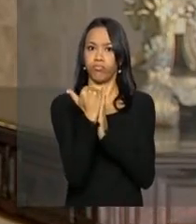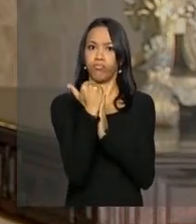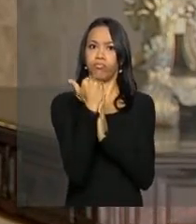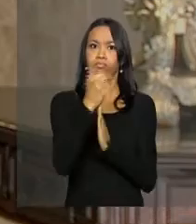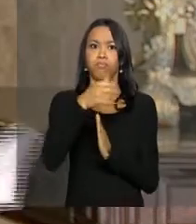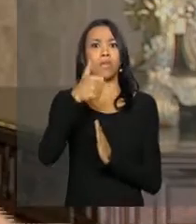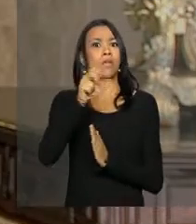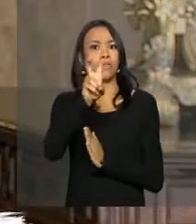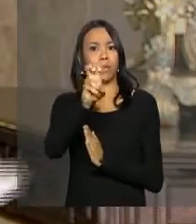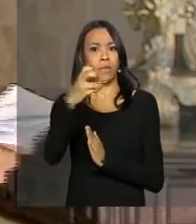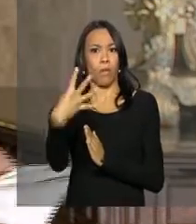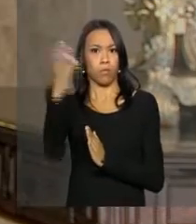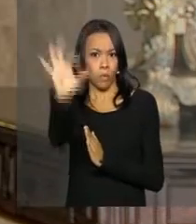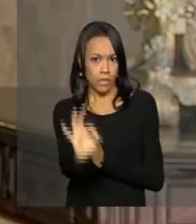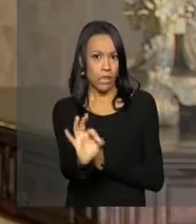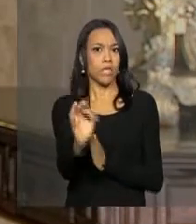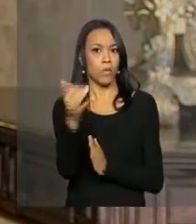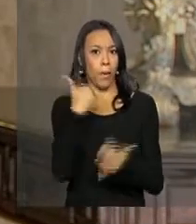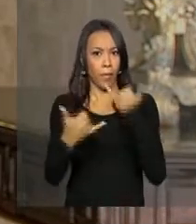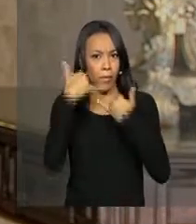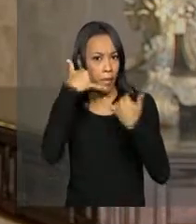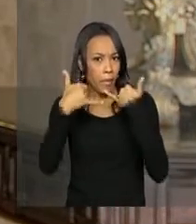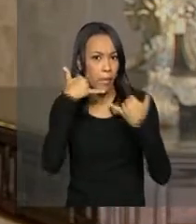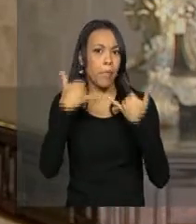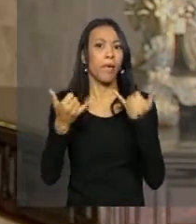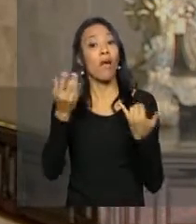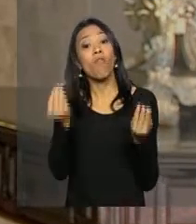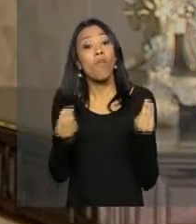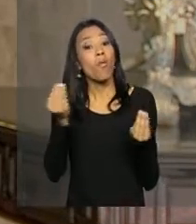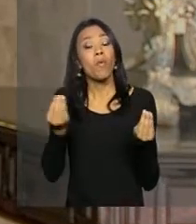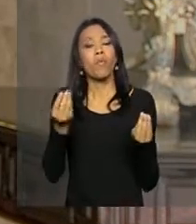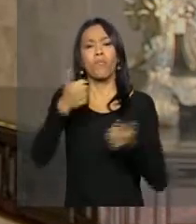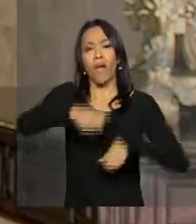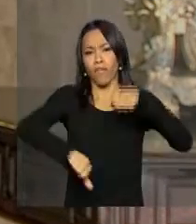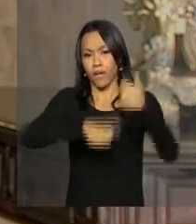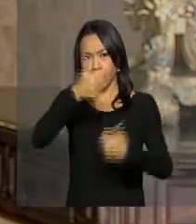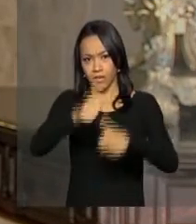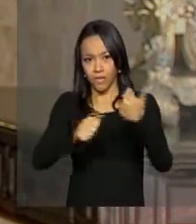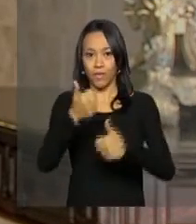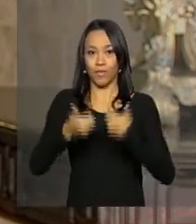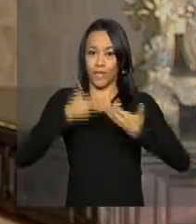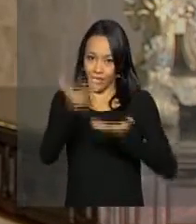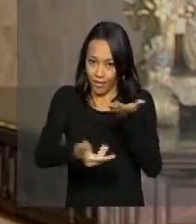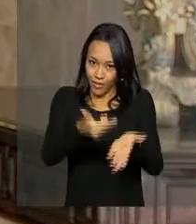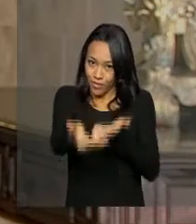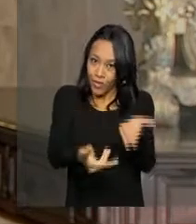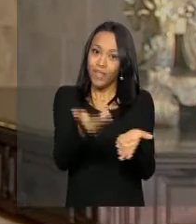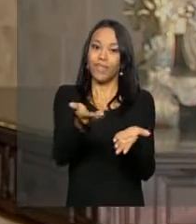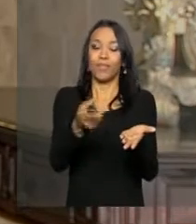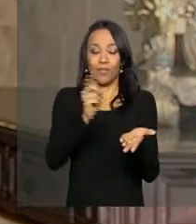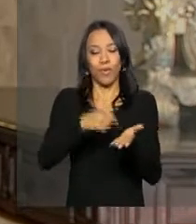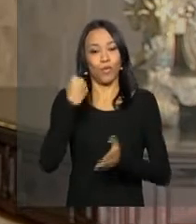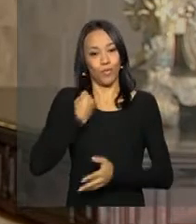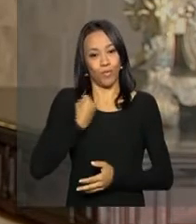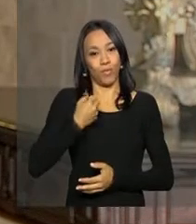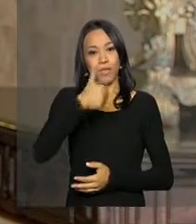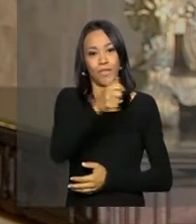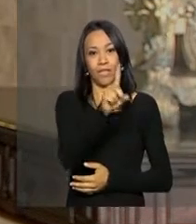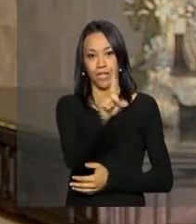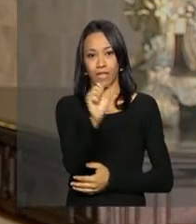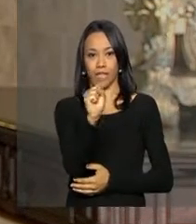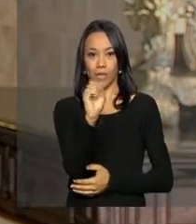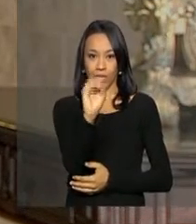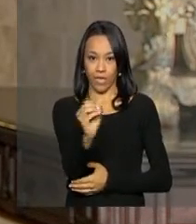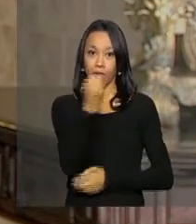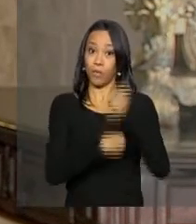% em relação ao ano anterior. Vamos ver agora o balanço dos atendimentos feitos pelo Ligue 180 no ano